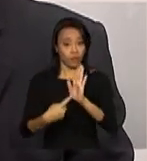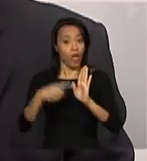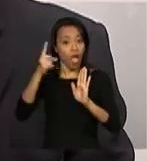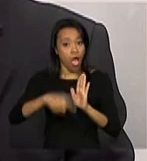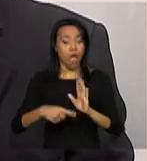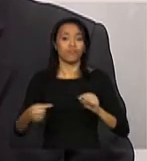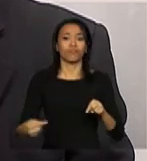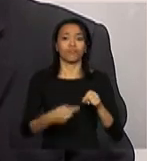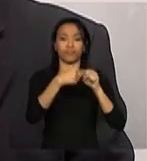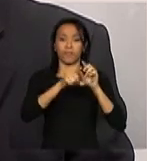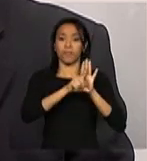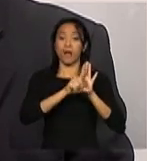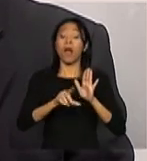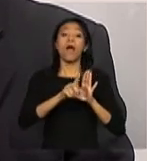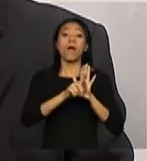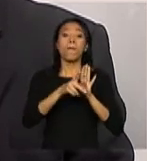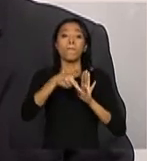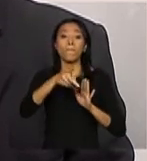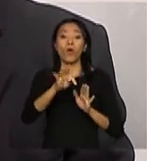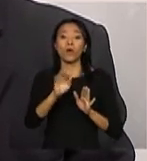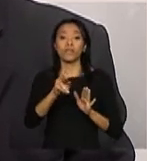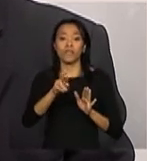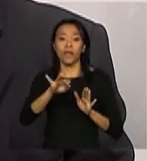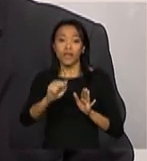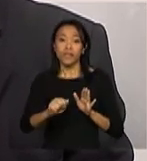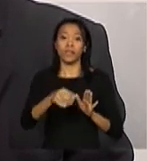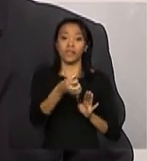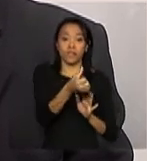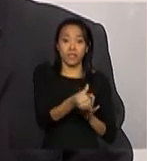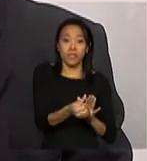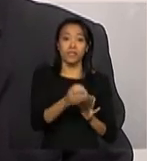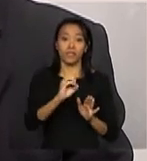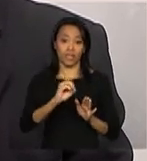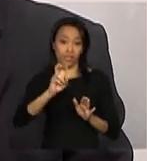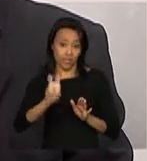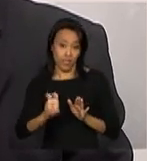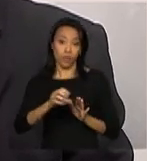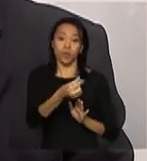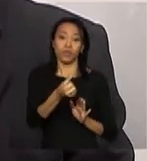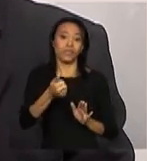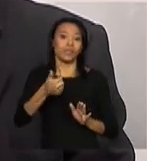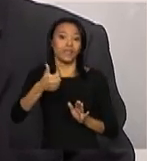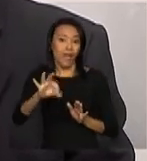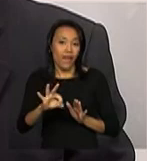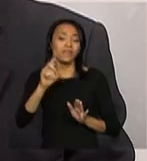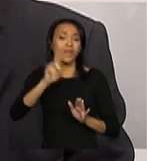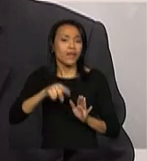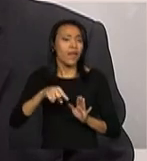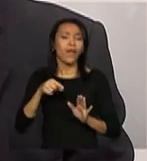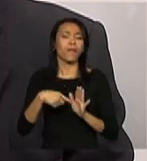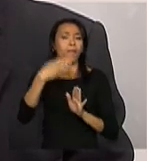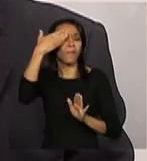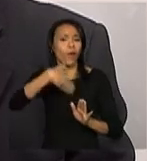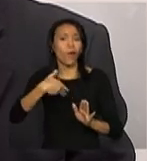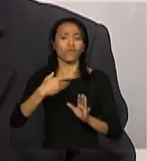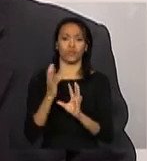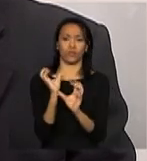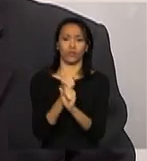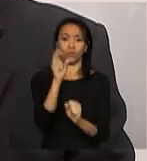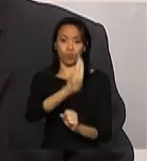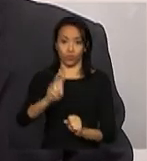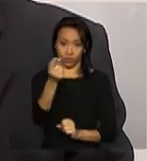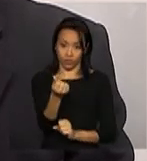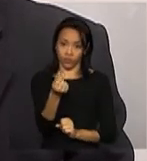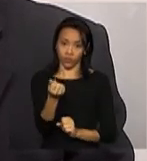pela Portaria 625, de 2010, que trata da prestação de contas dos recursos, e também do